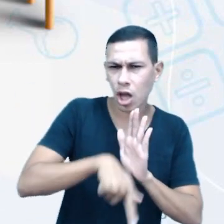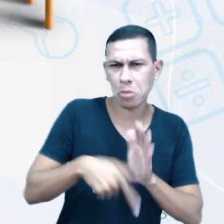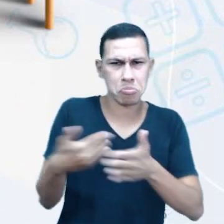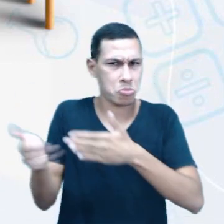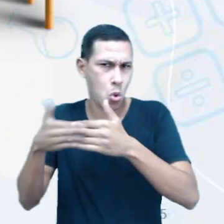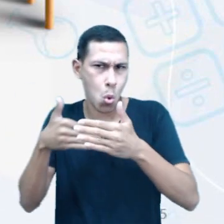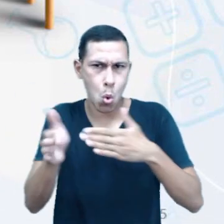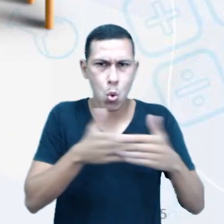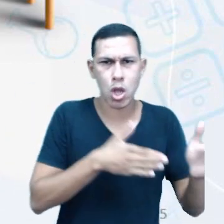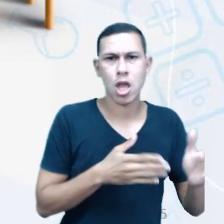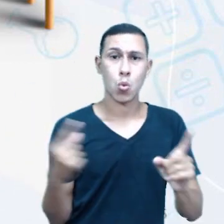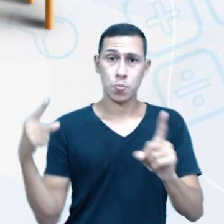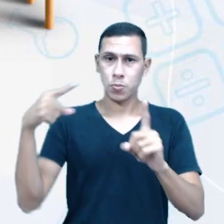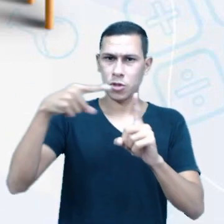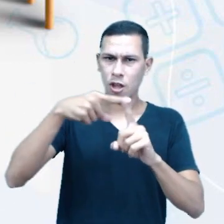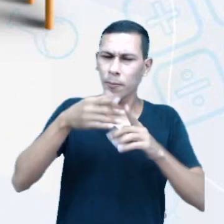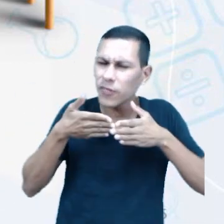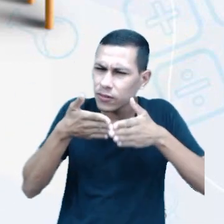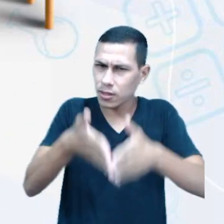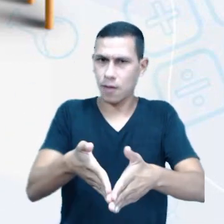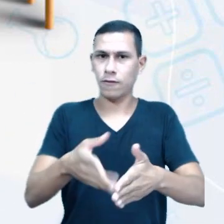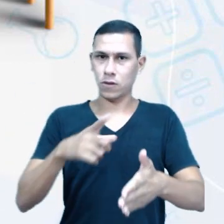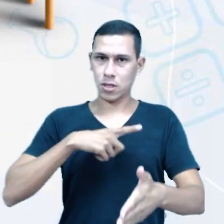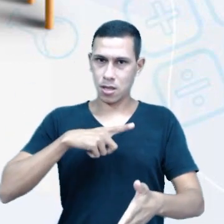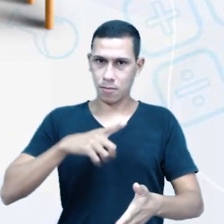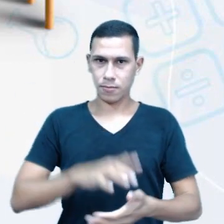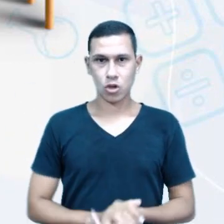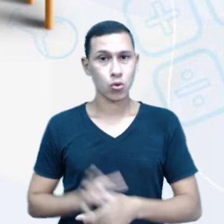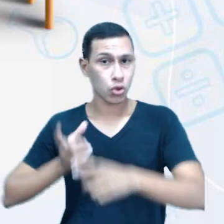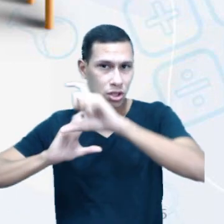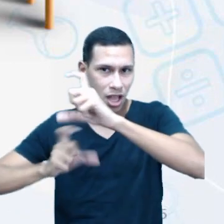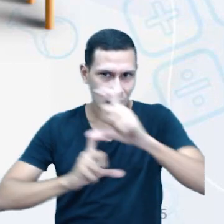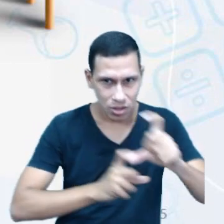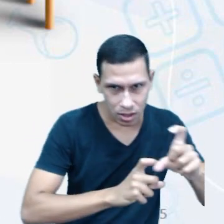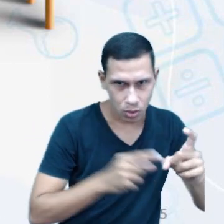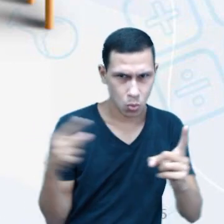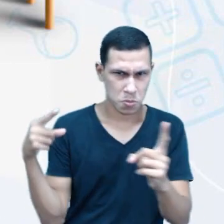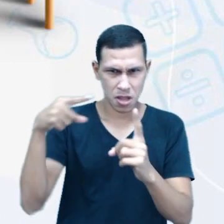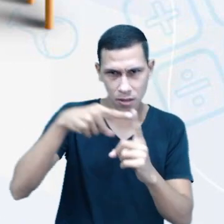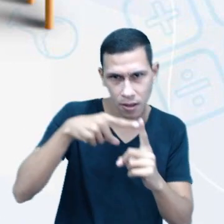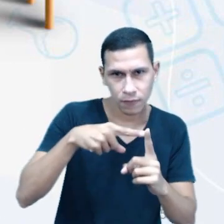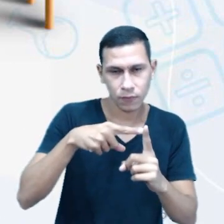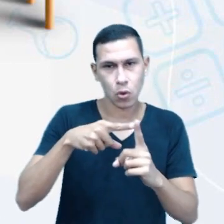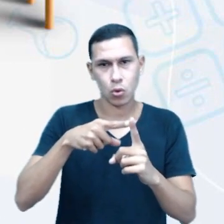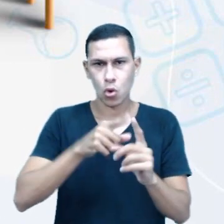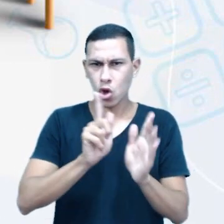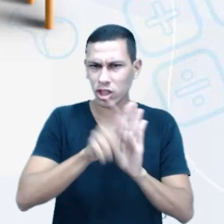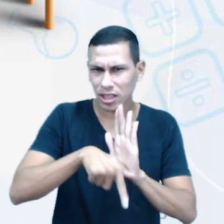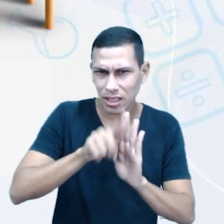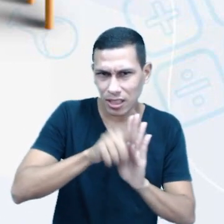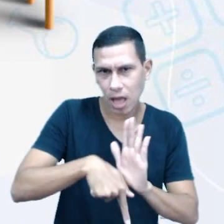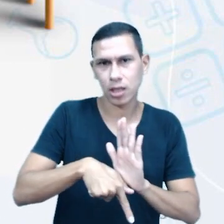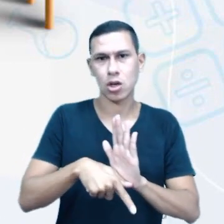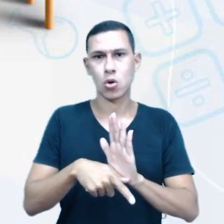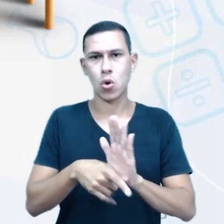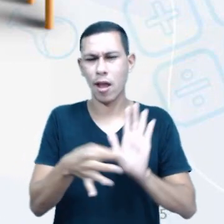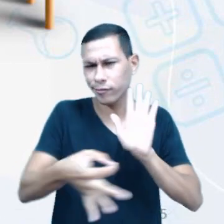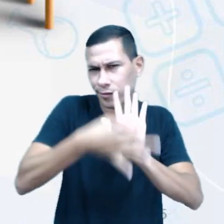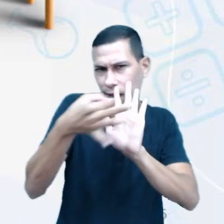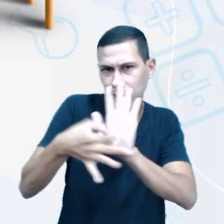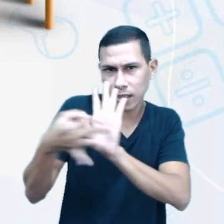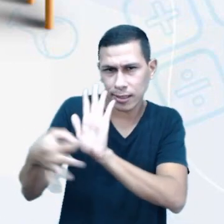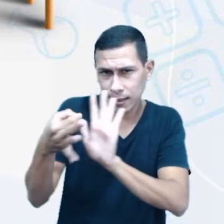objetivo específico. O objetivo específico dessa charge, enquanto gênero, é de fazer uma crítica